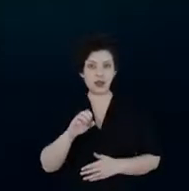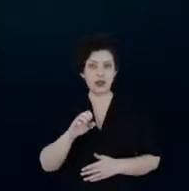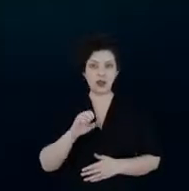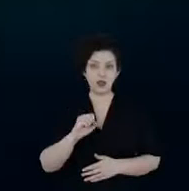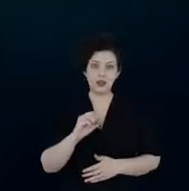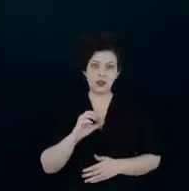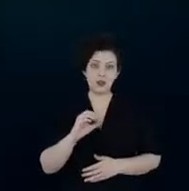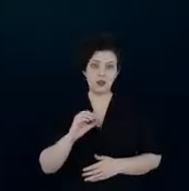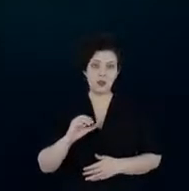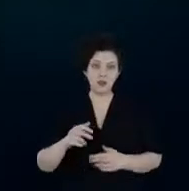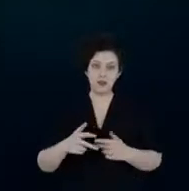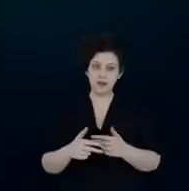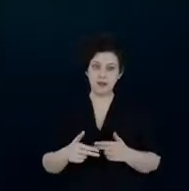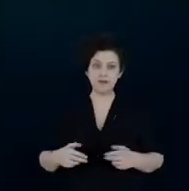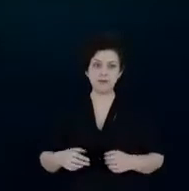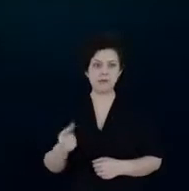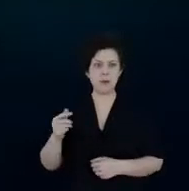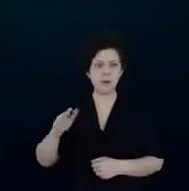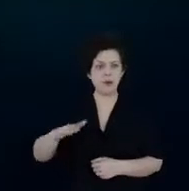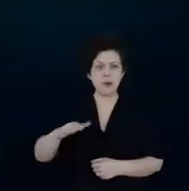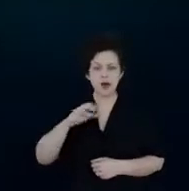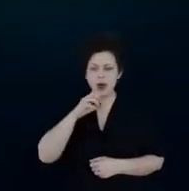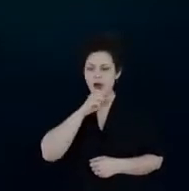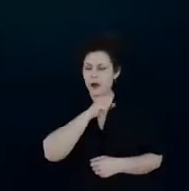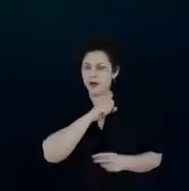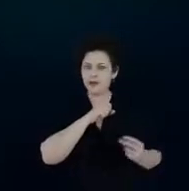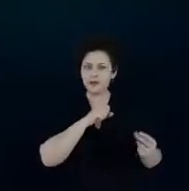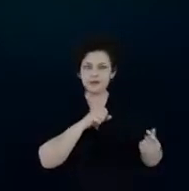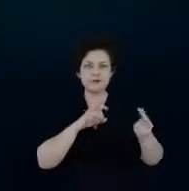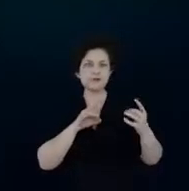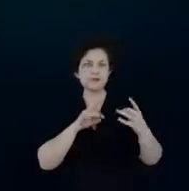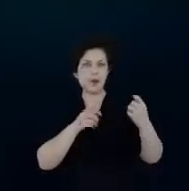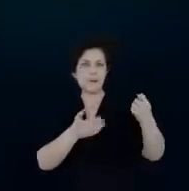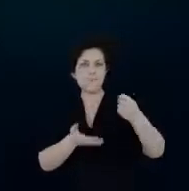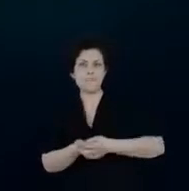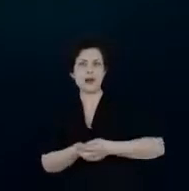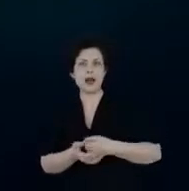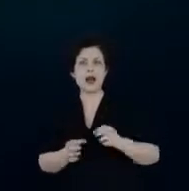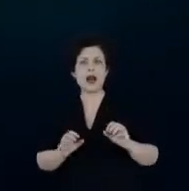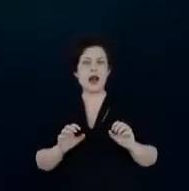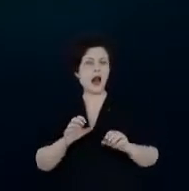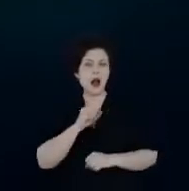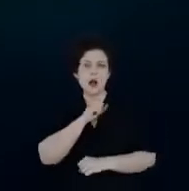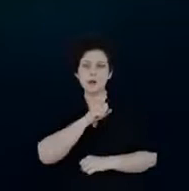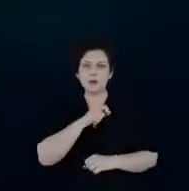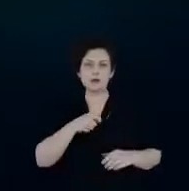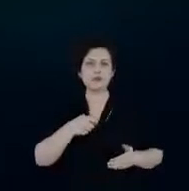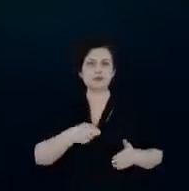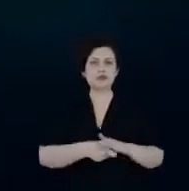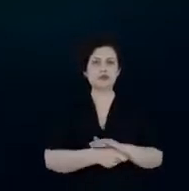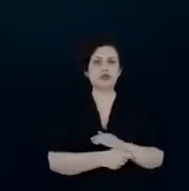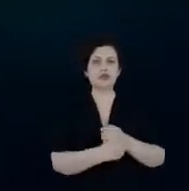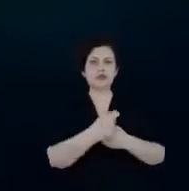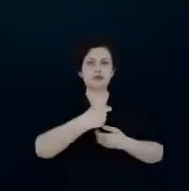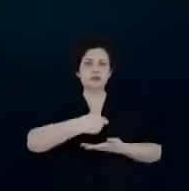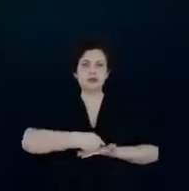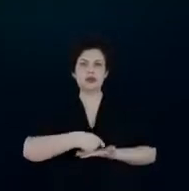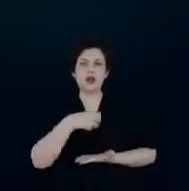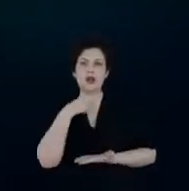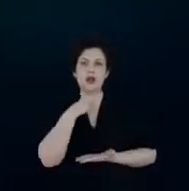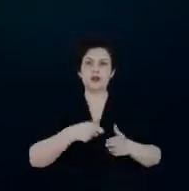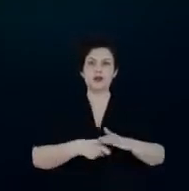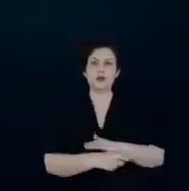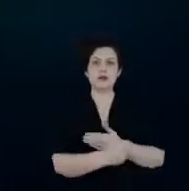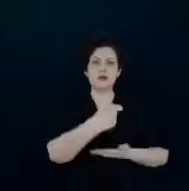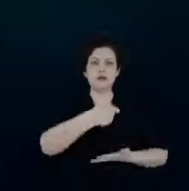rapidamente de baixo custo com rápido payback sem uma necessidade de uma infraestrutura muito grande e